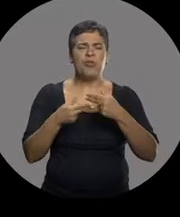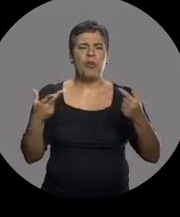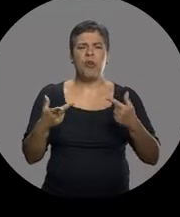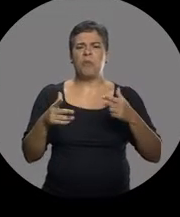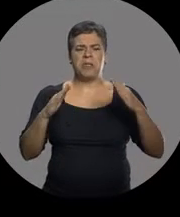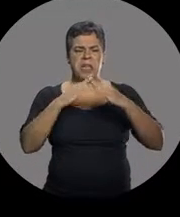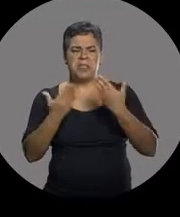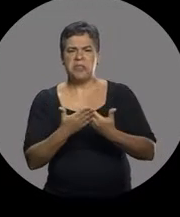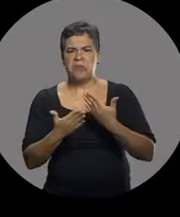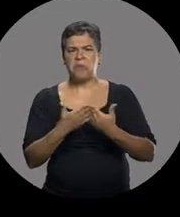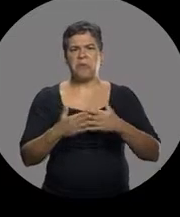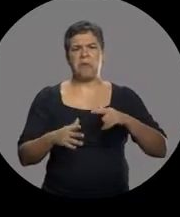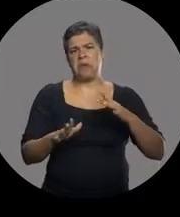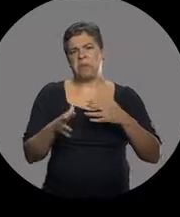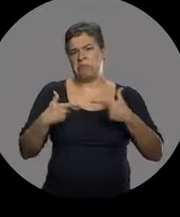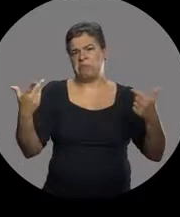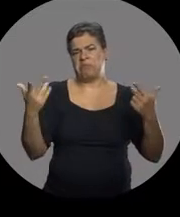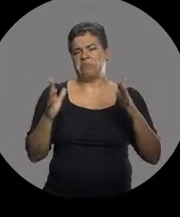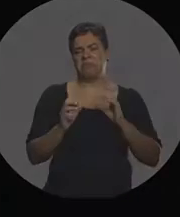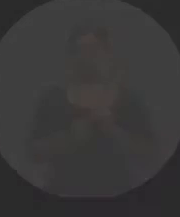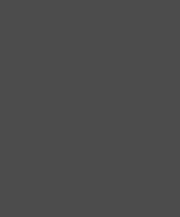escola, no trabalho Em vários lugares